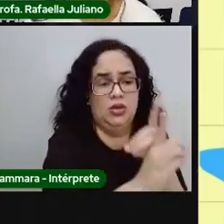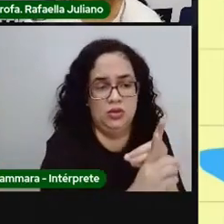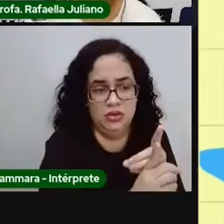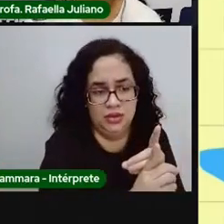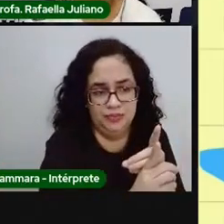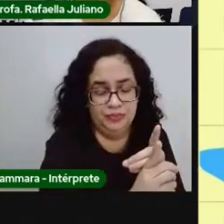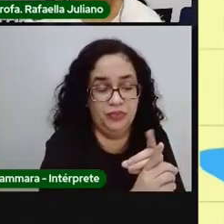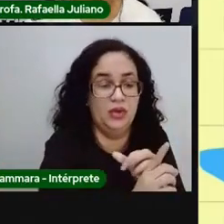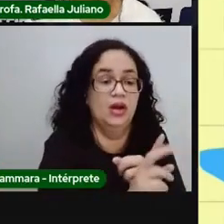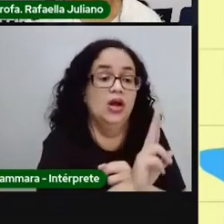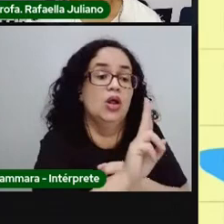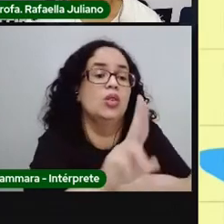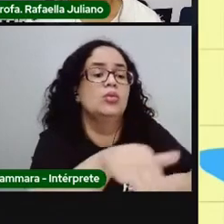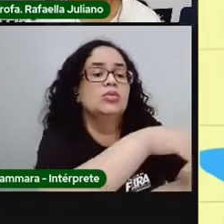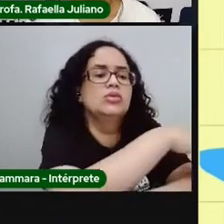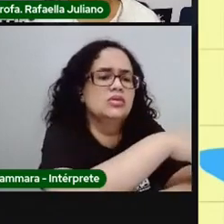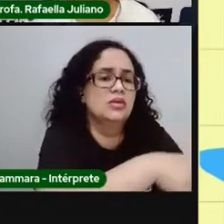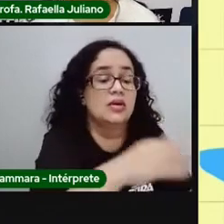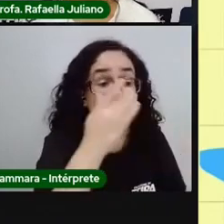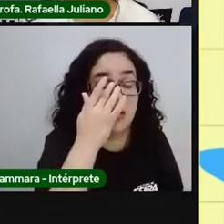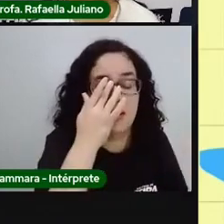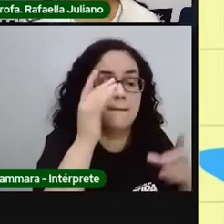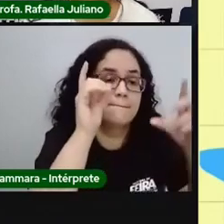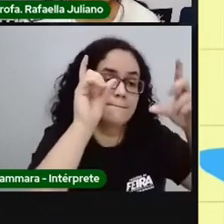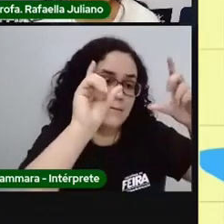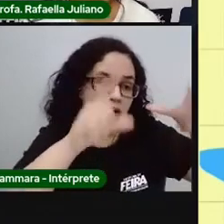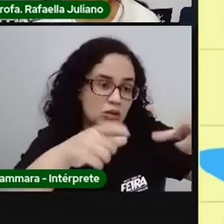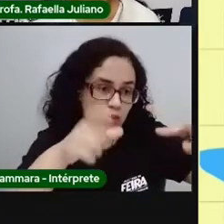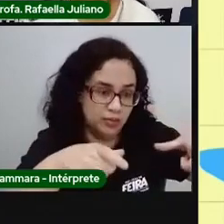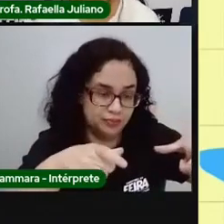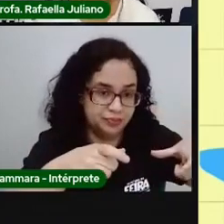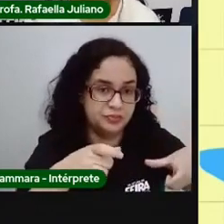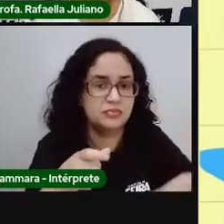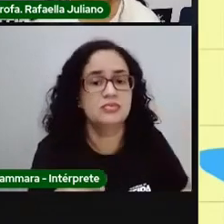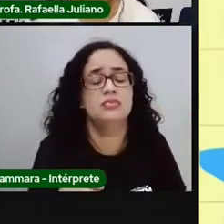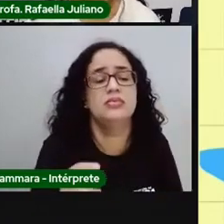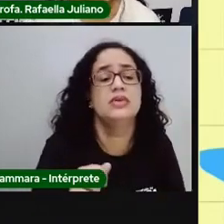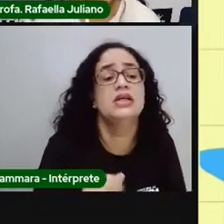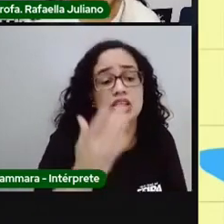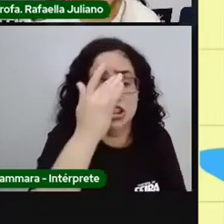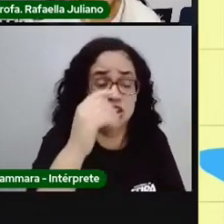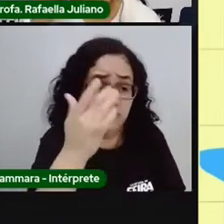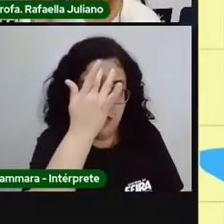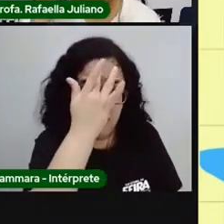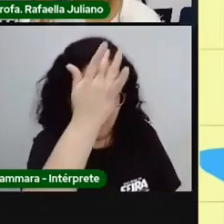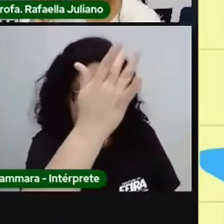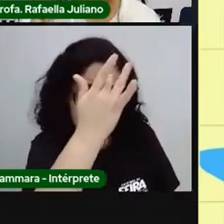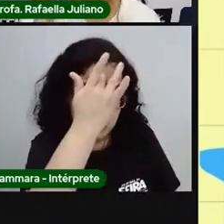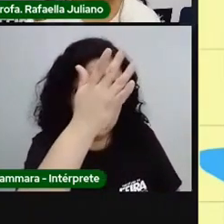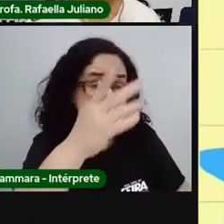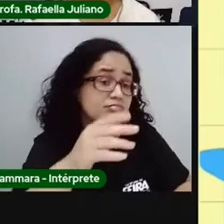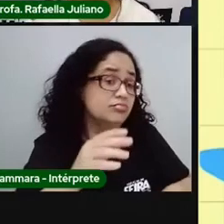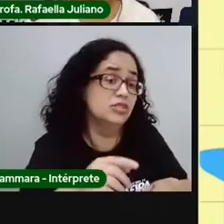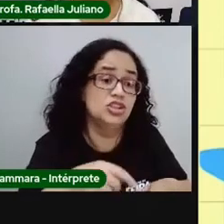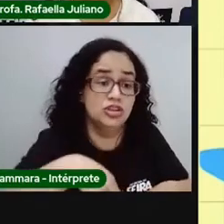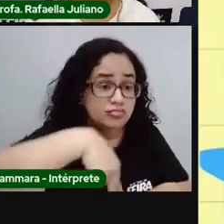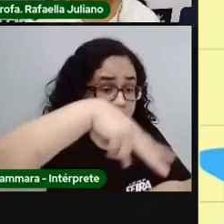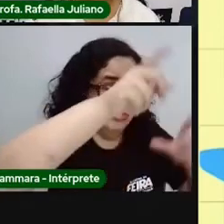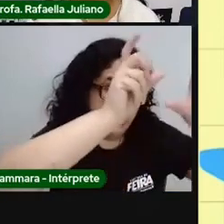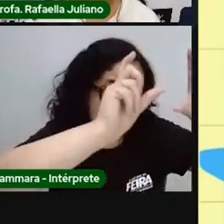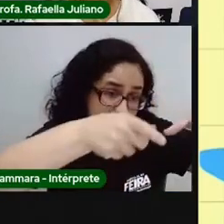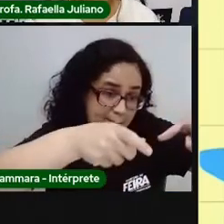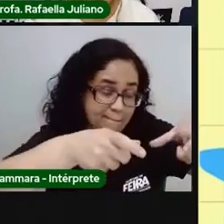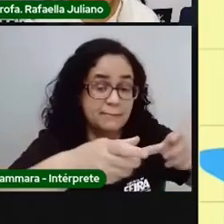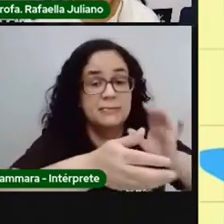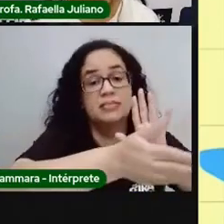Quando uma pessoa fala pra gente que mora em determinado bairro, já facilita muito a localização, né? Porque aí a gente já